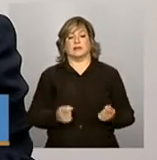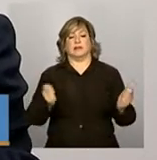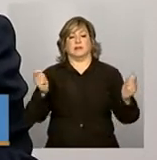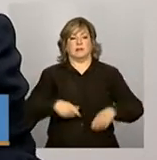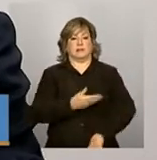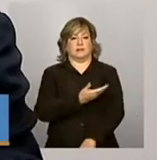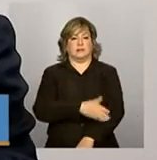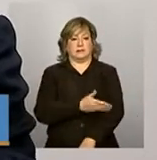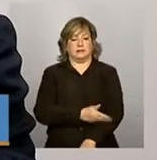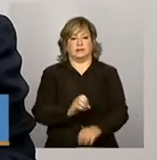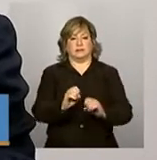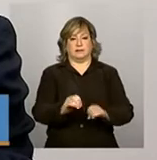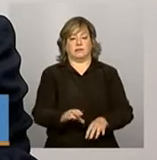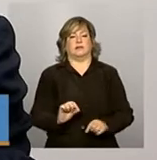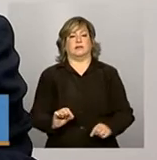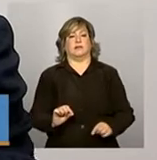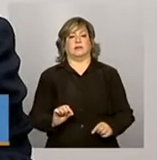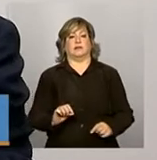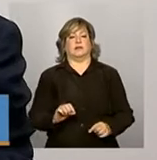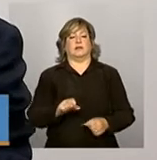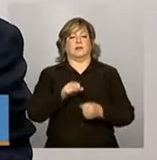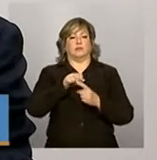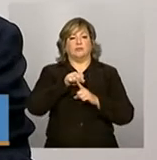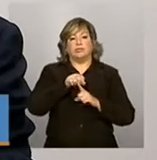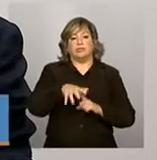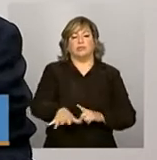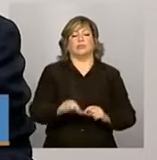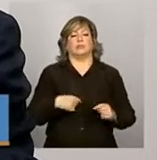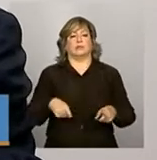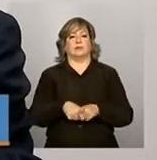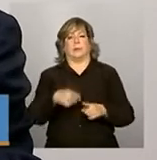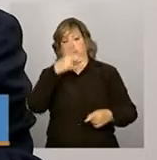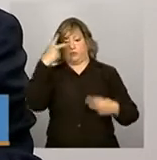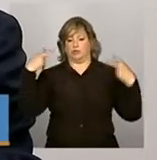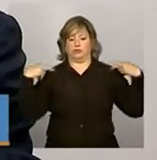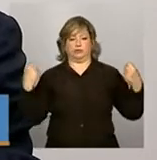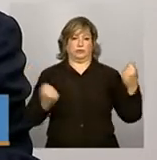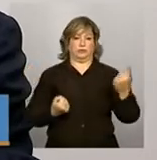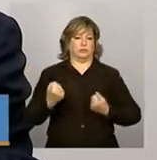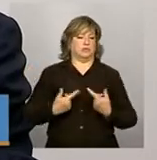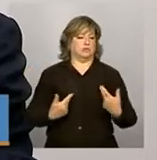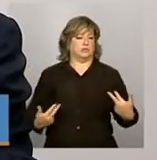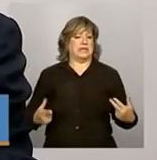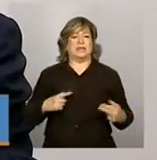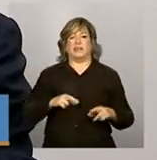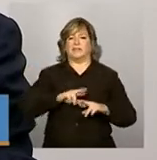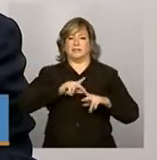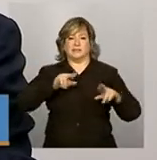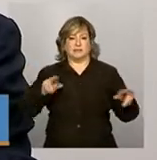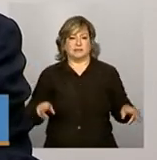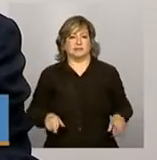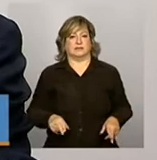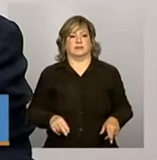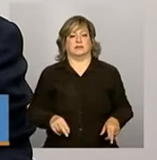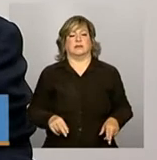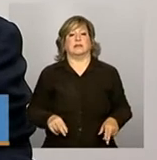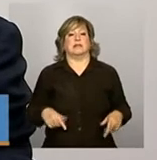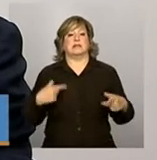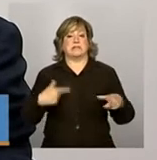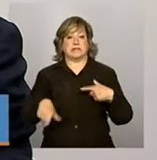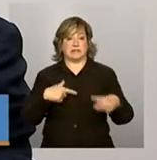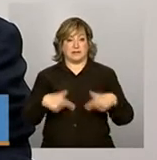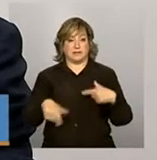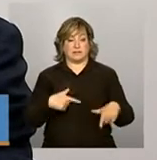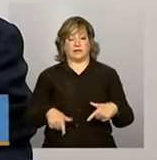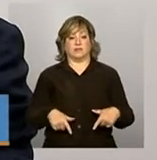entrevistadores, multiplicadores, motoristas. Então, há uma série de serviços